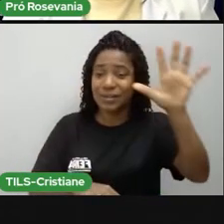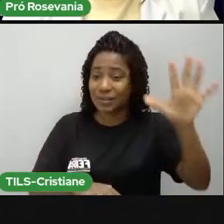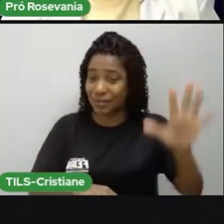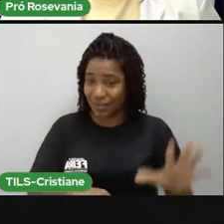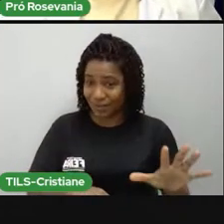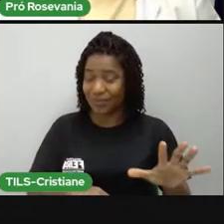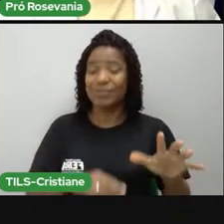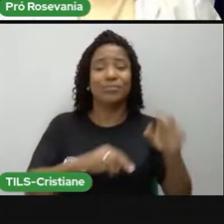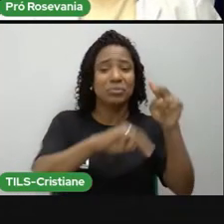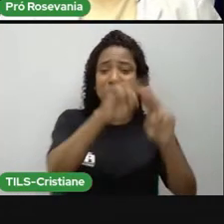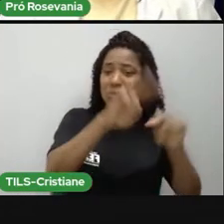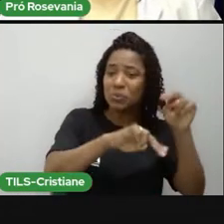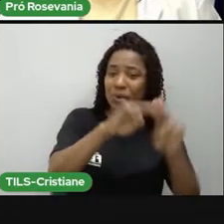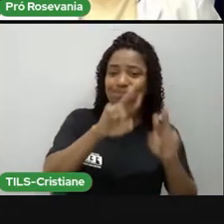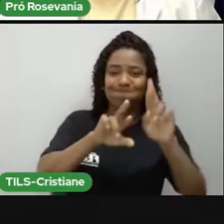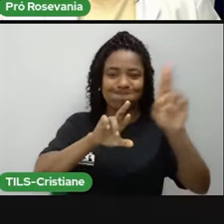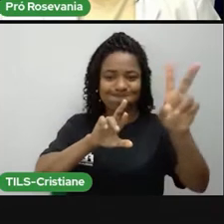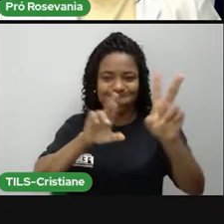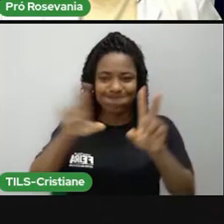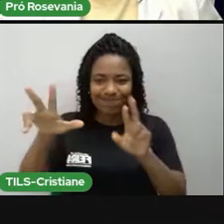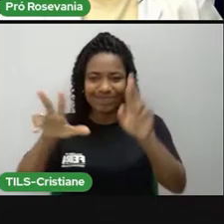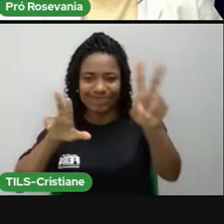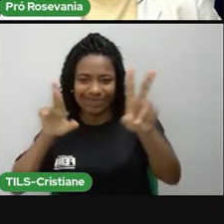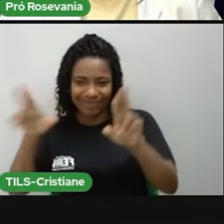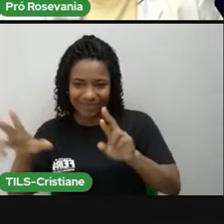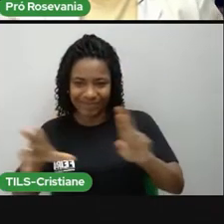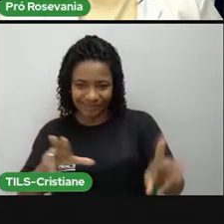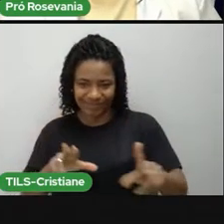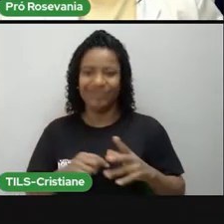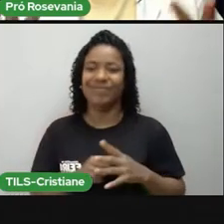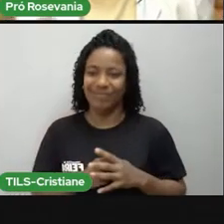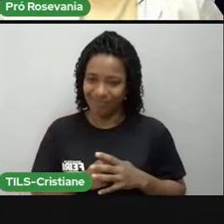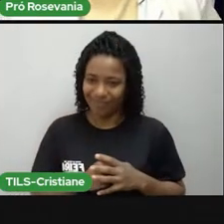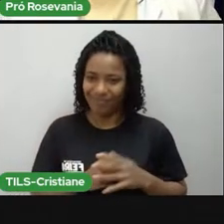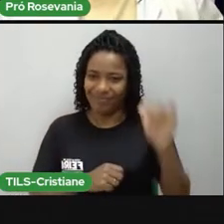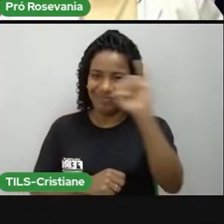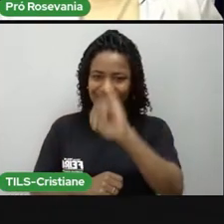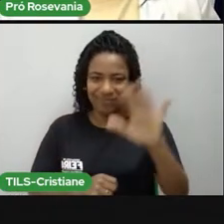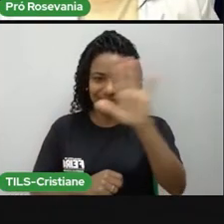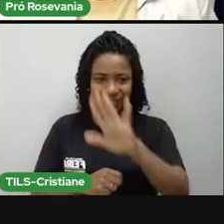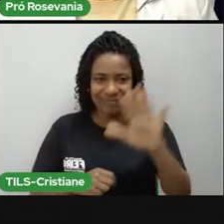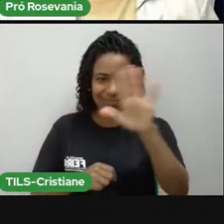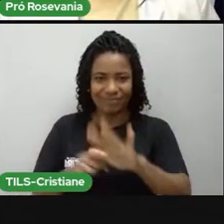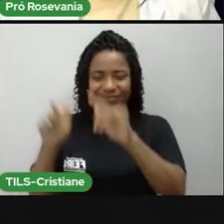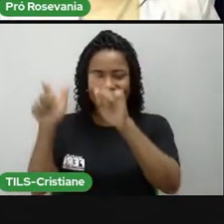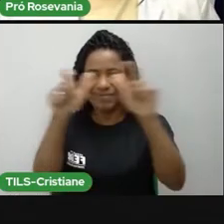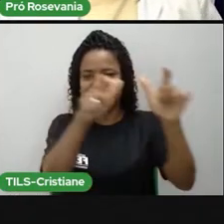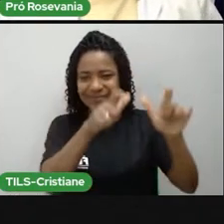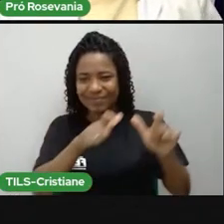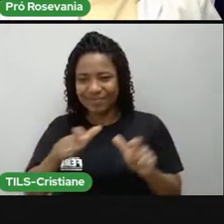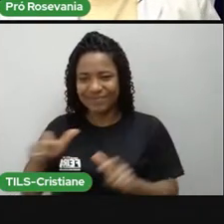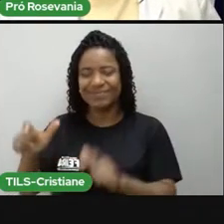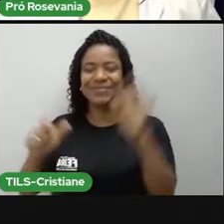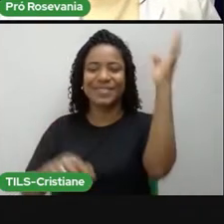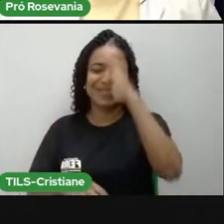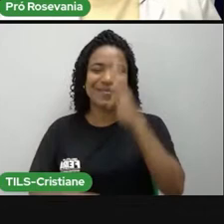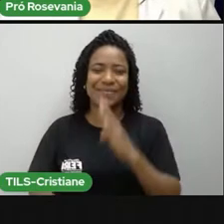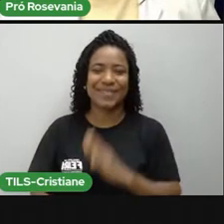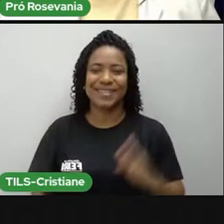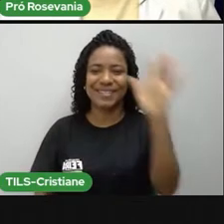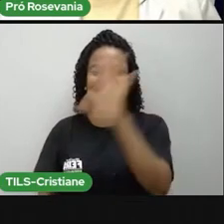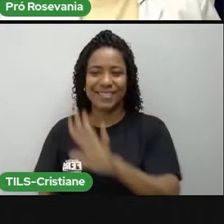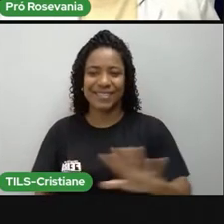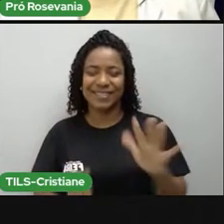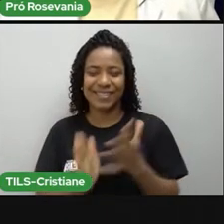particulares. Então, essa imagem aí tem uma série de cantinhos representados aí, né, a gente tem o